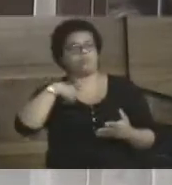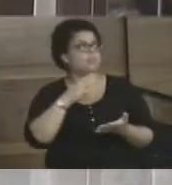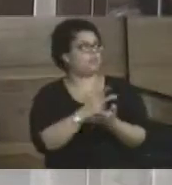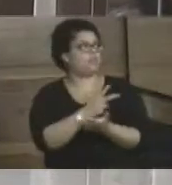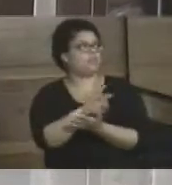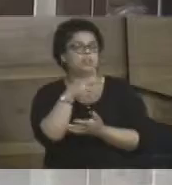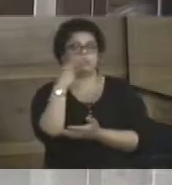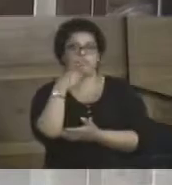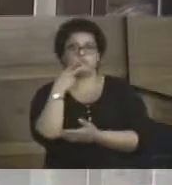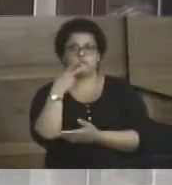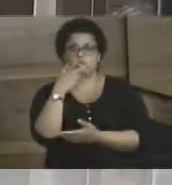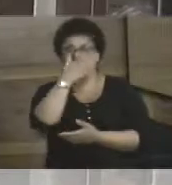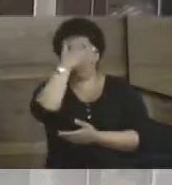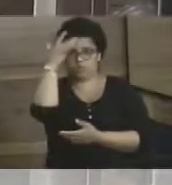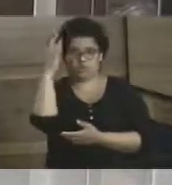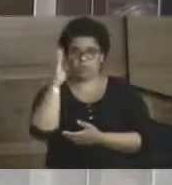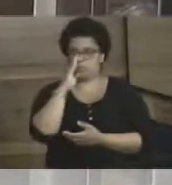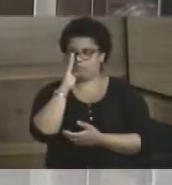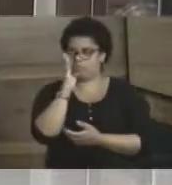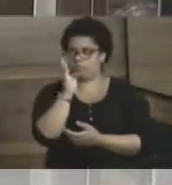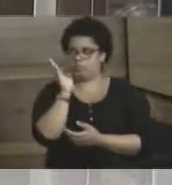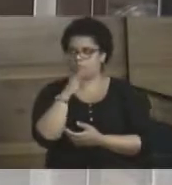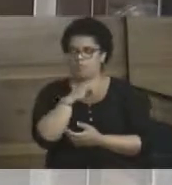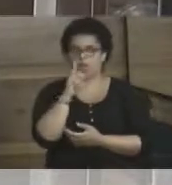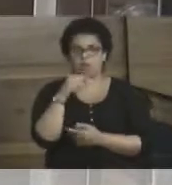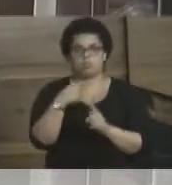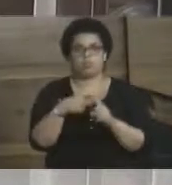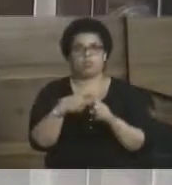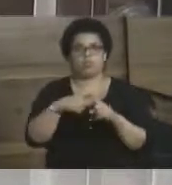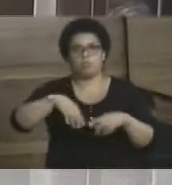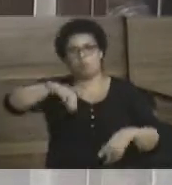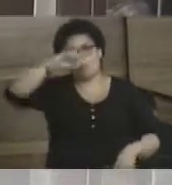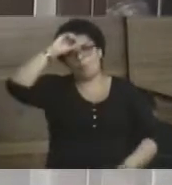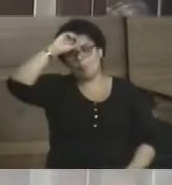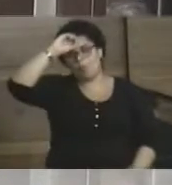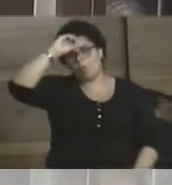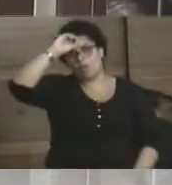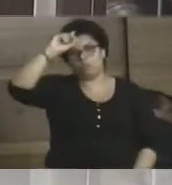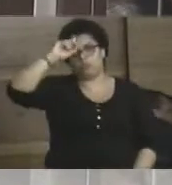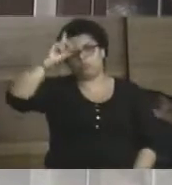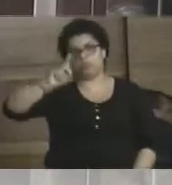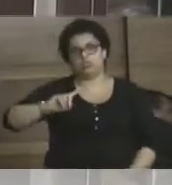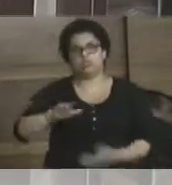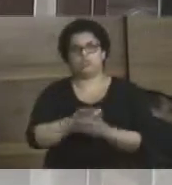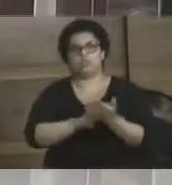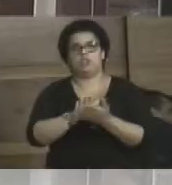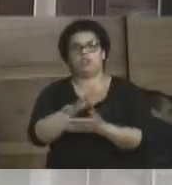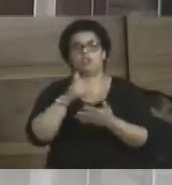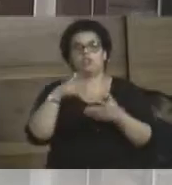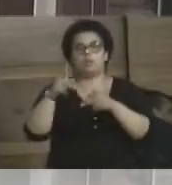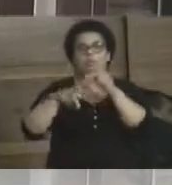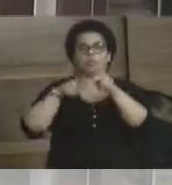que os maus políticos querem um povo ignorante. Os bons políticos querem um povo esclarecido. E eu quero um povo